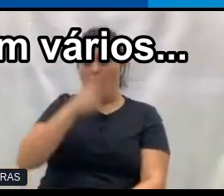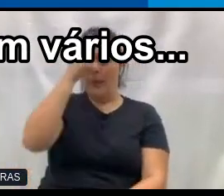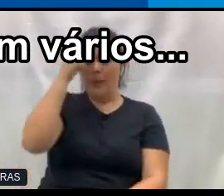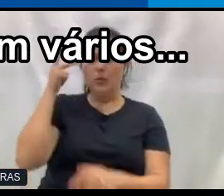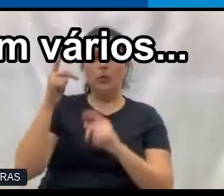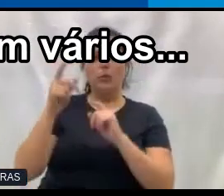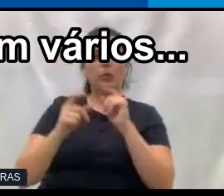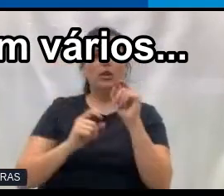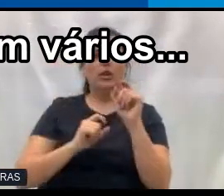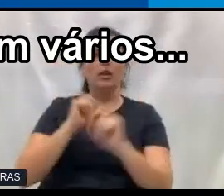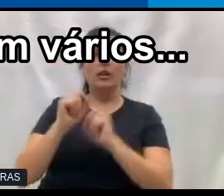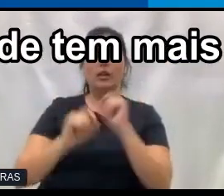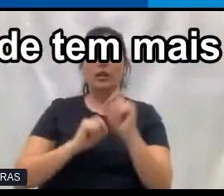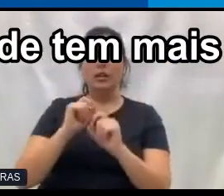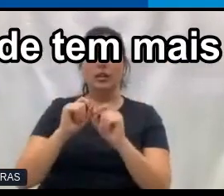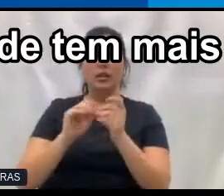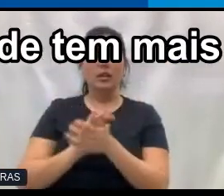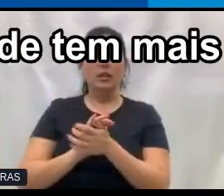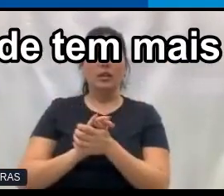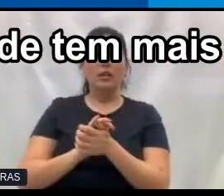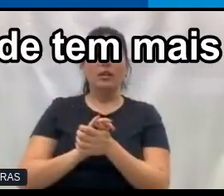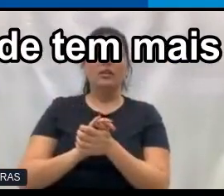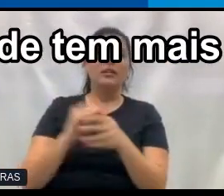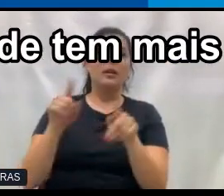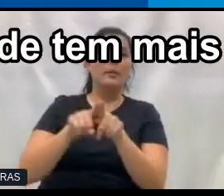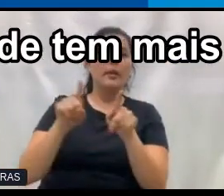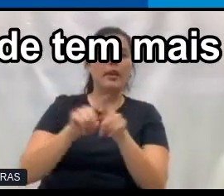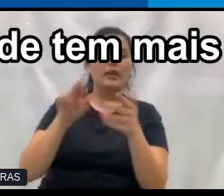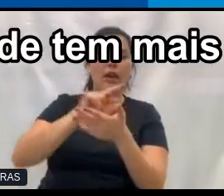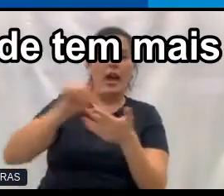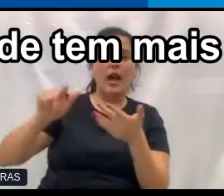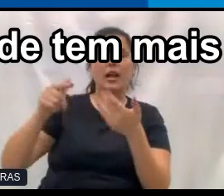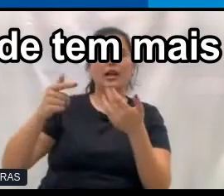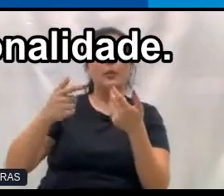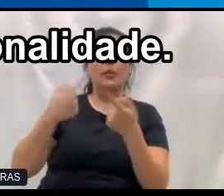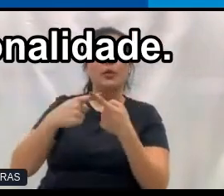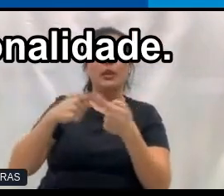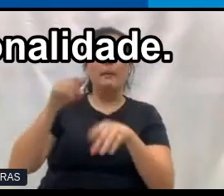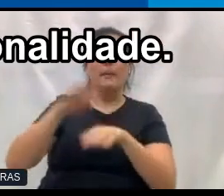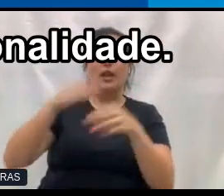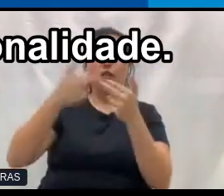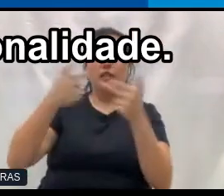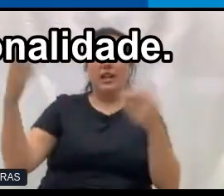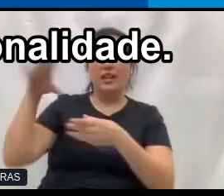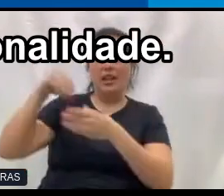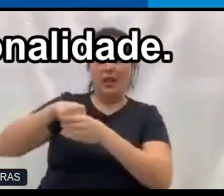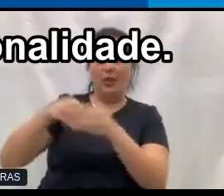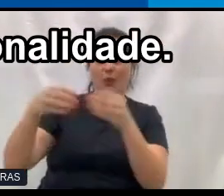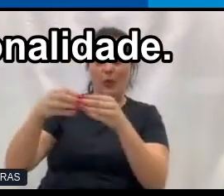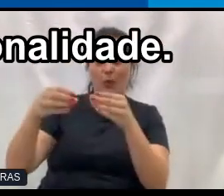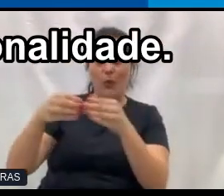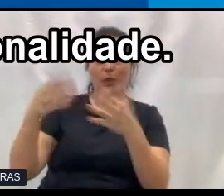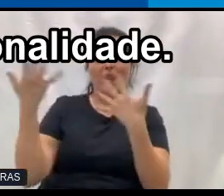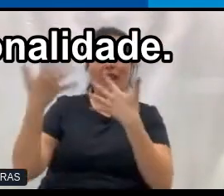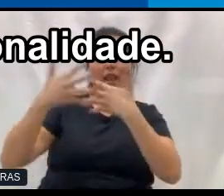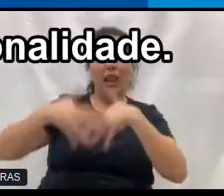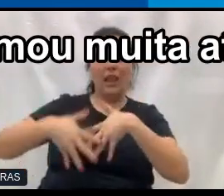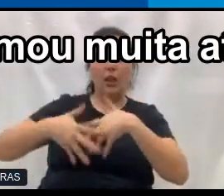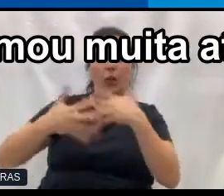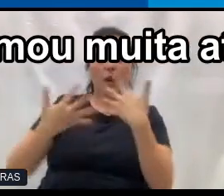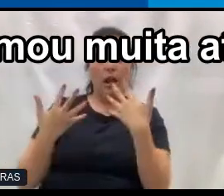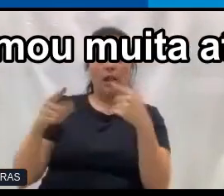com vários, até porque dentro da diversidade tem mais diversidade, tem interseccionalidade.